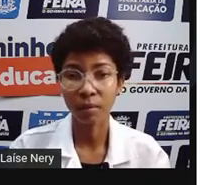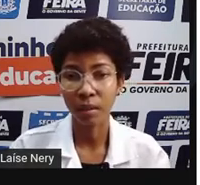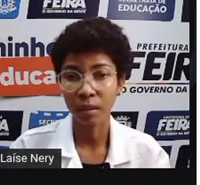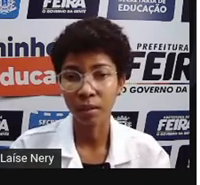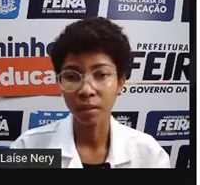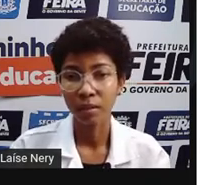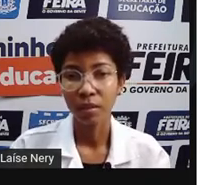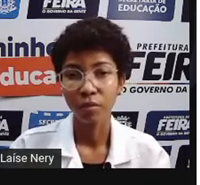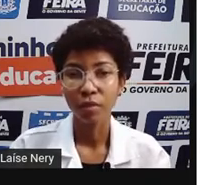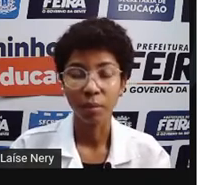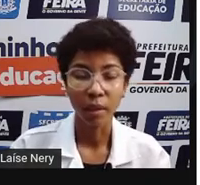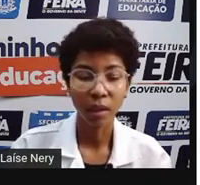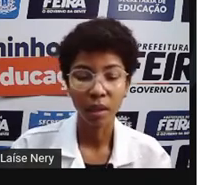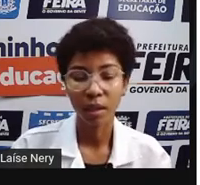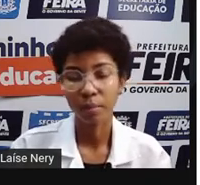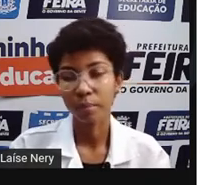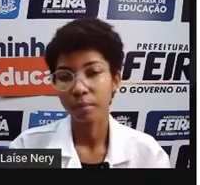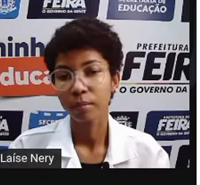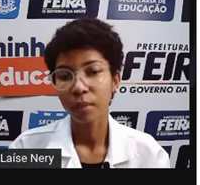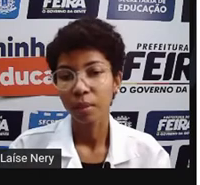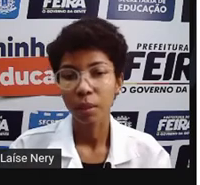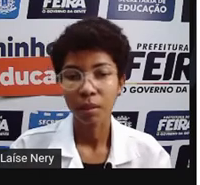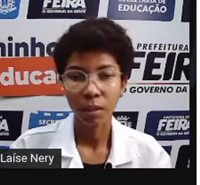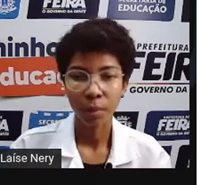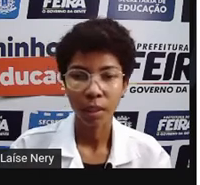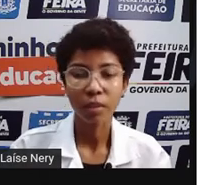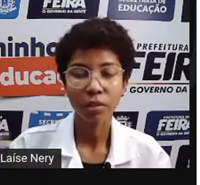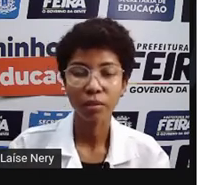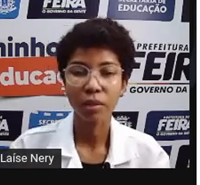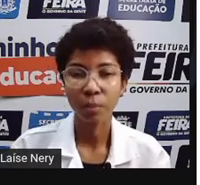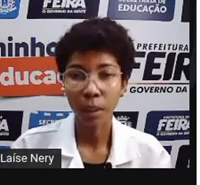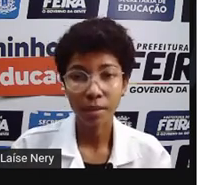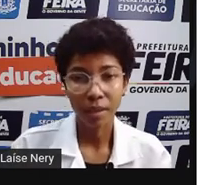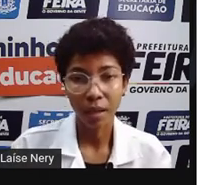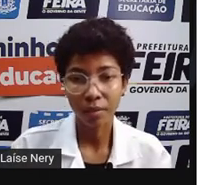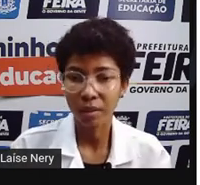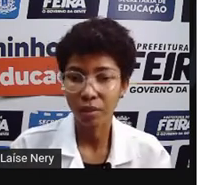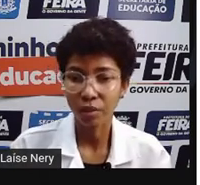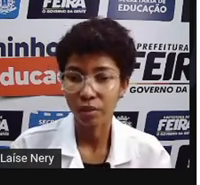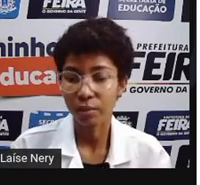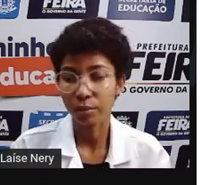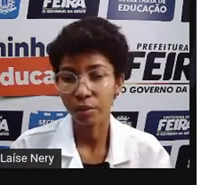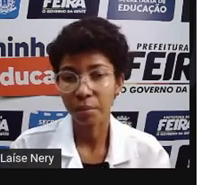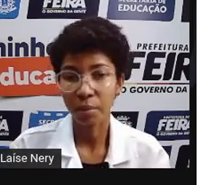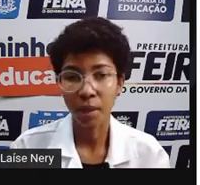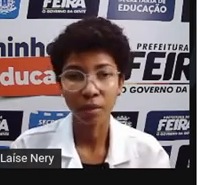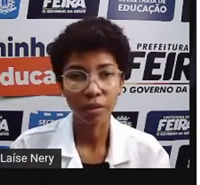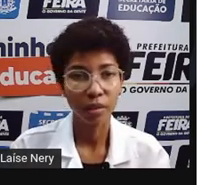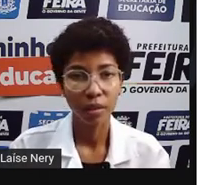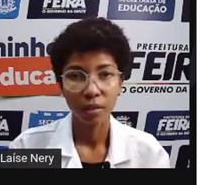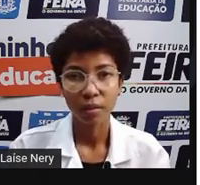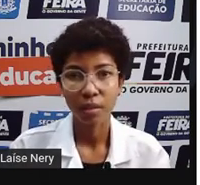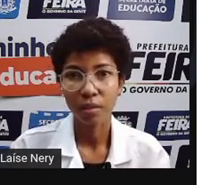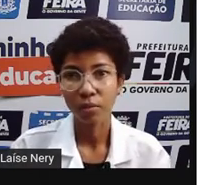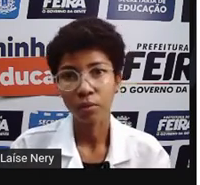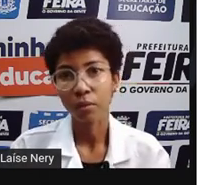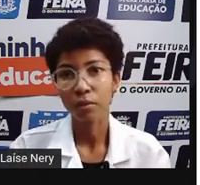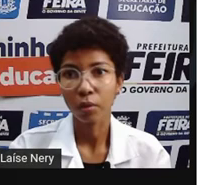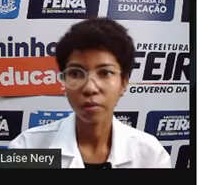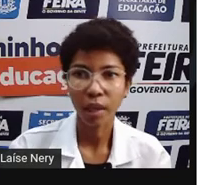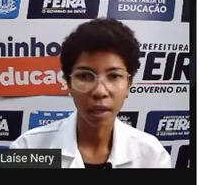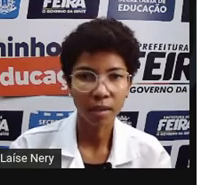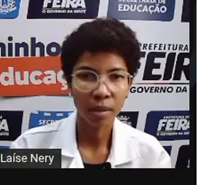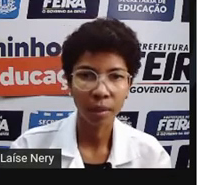essa bandeira vermelha, bandeira maré, estão ficando mais caros, né, gente? Ultimamente, está sendo